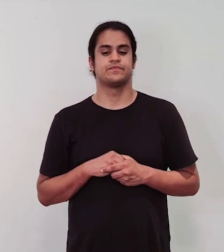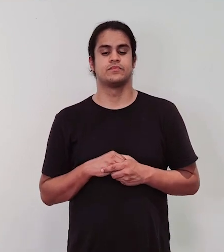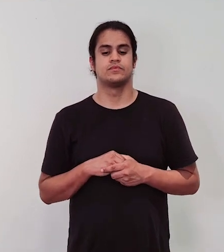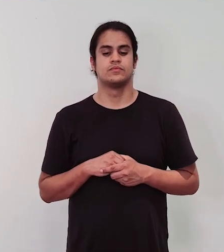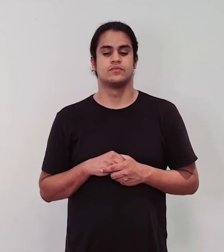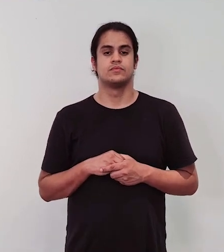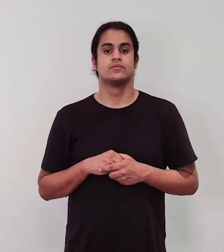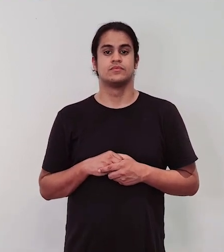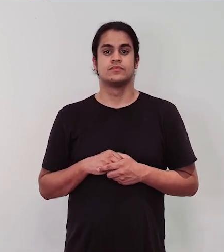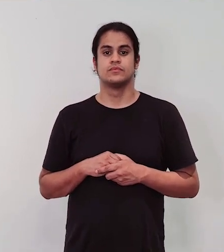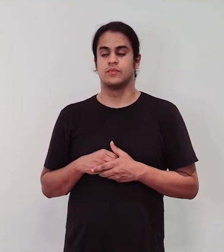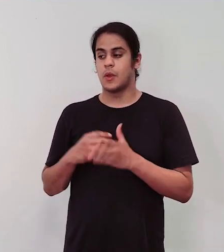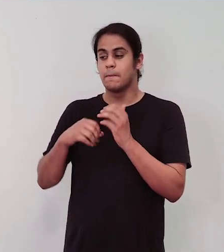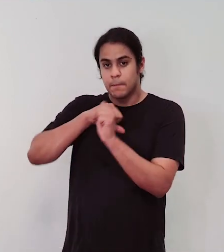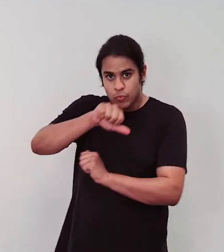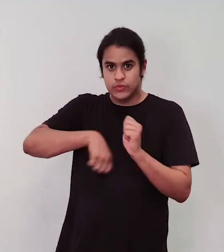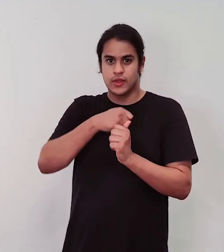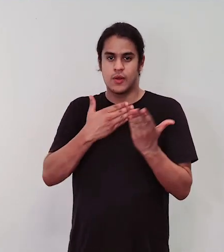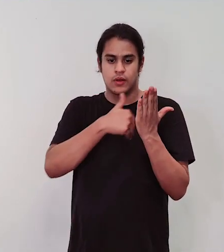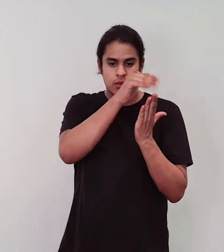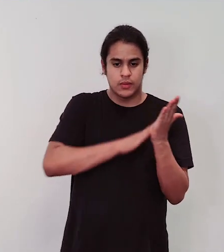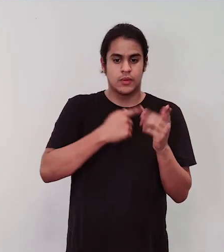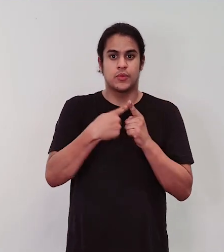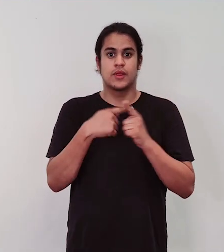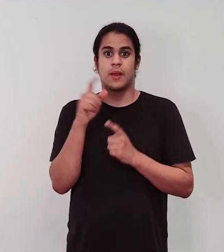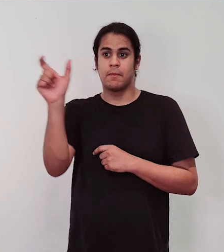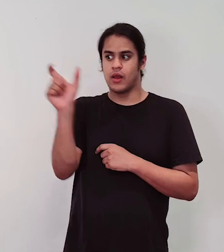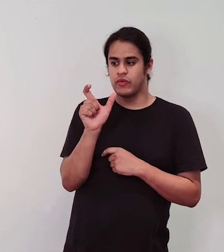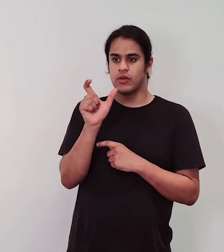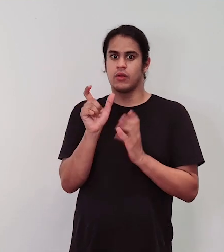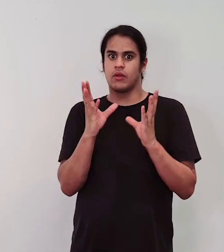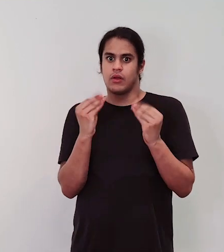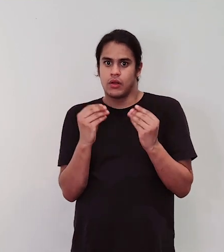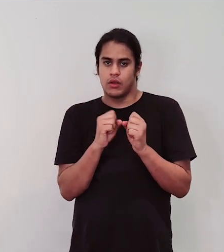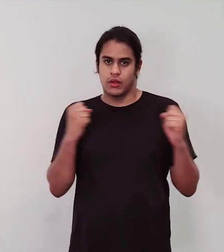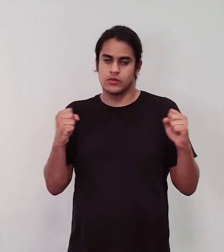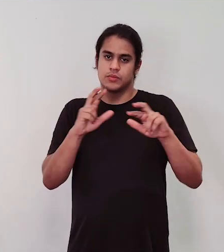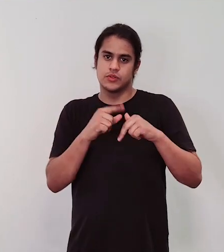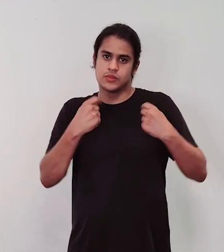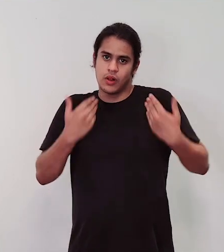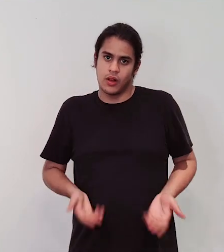Eu vou trocar o pincel porque a palavra que eu vou escrever aqui é grande e provavelmente não vai caber com aquele pincel mais largo.